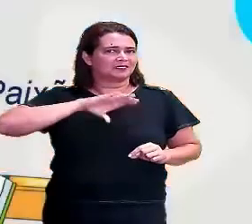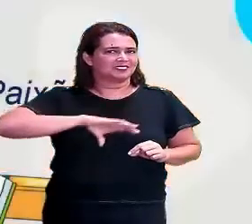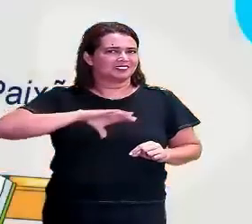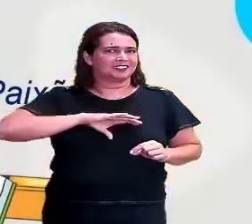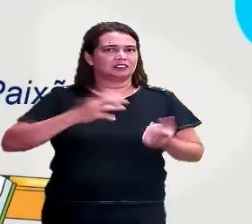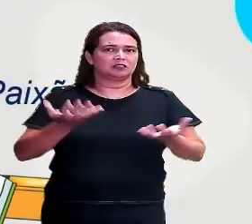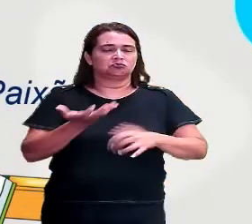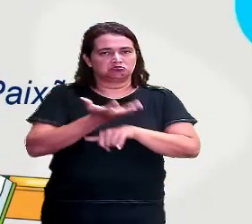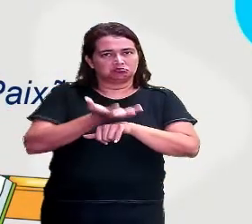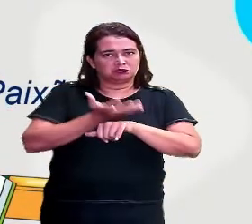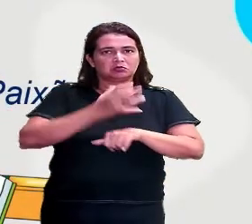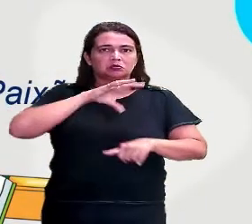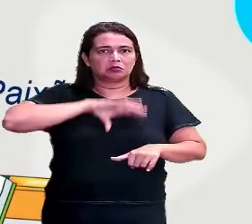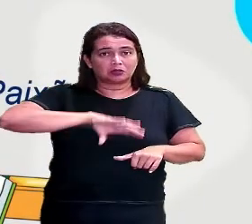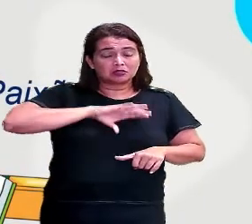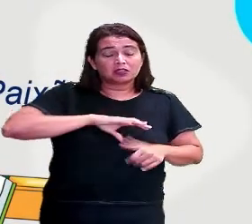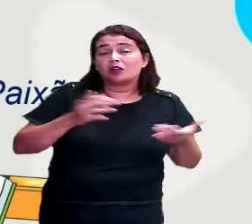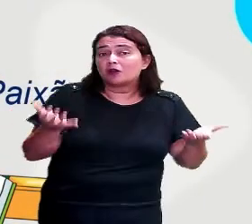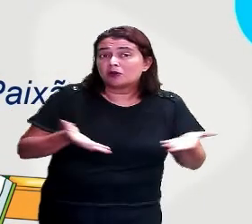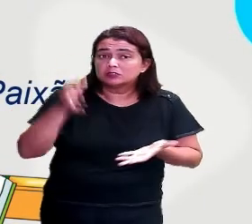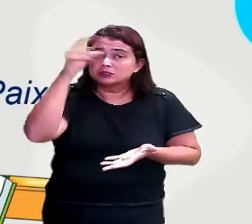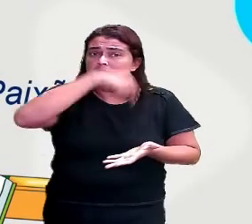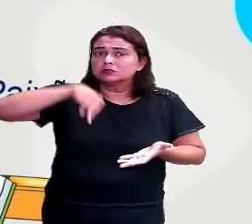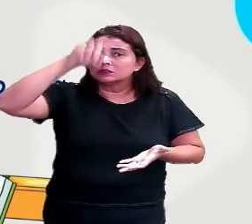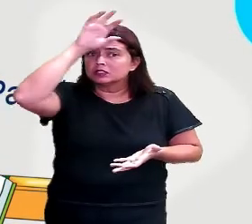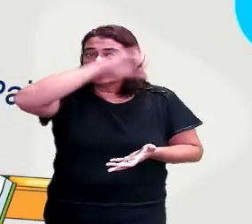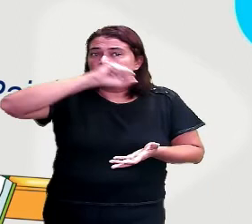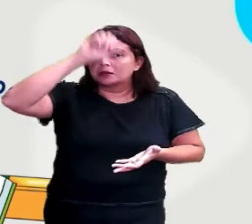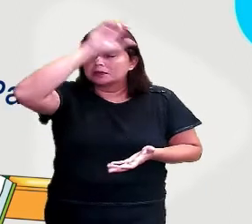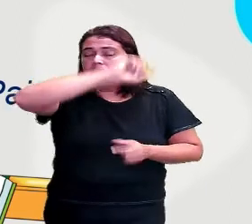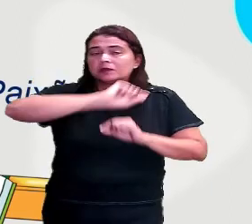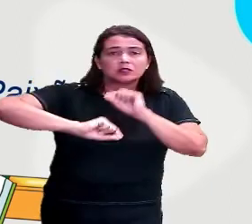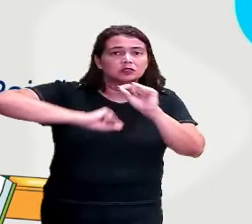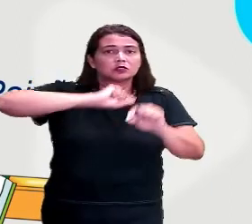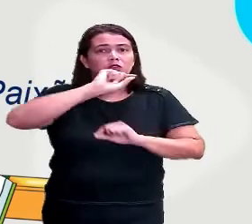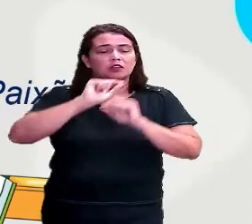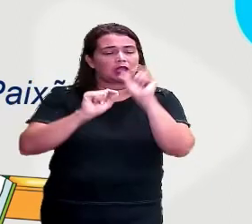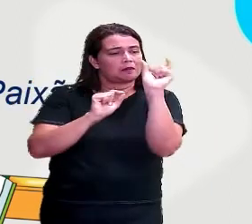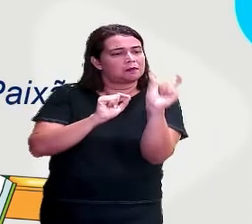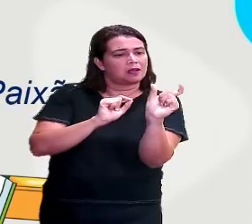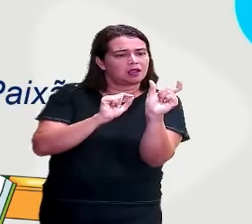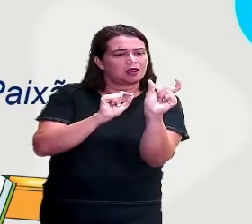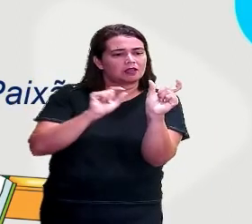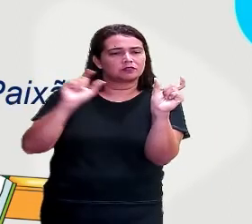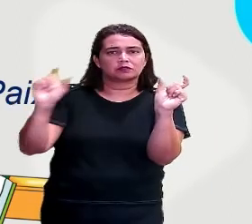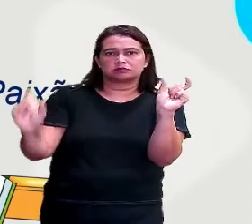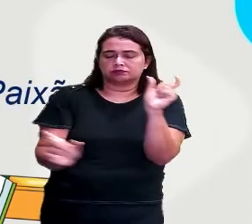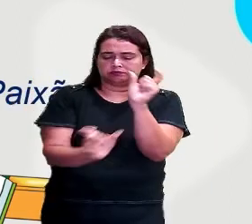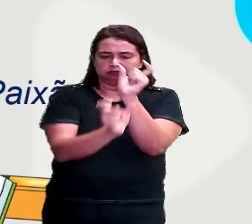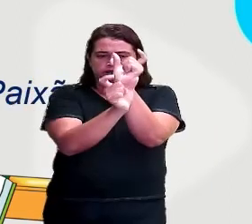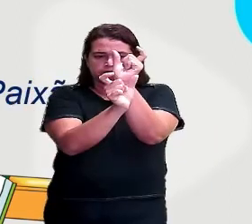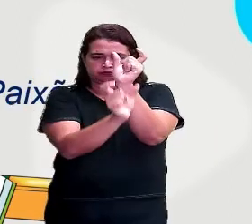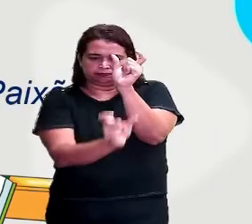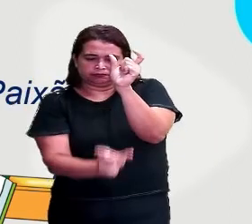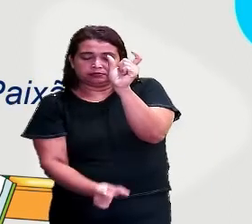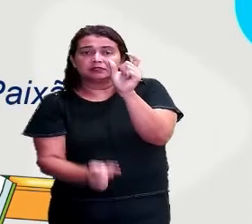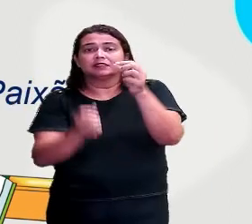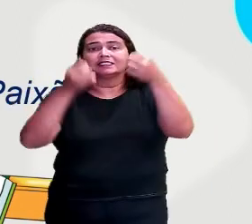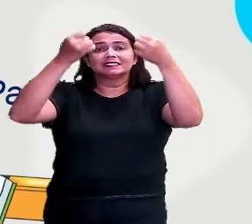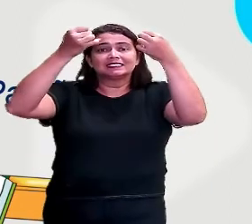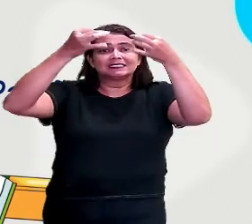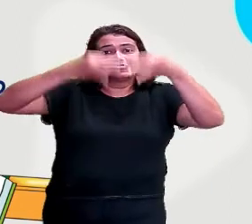tá bom? E nessa aula, a gente vai aprender como colocar as palavras na ordem do alfabeto, que a gente chama de